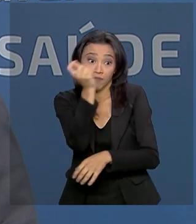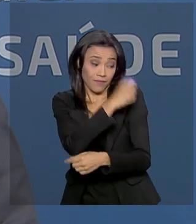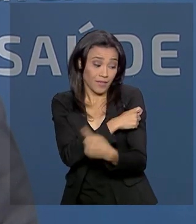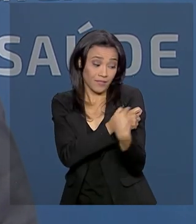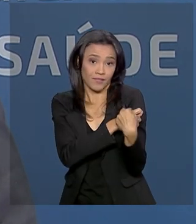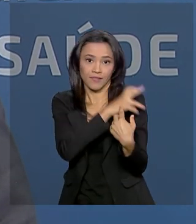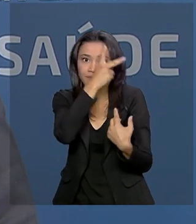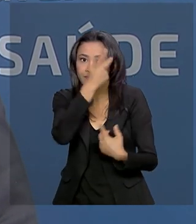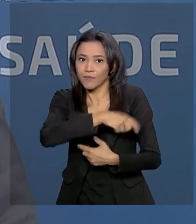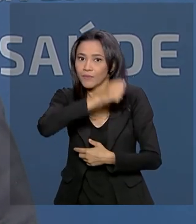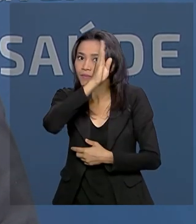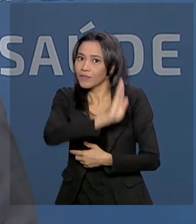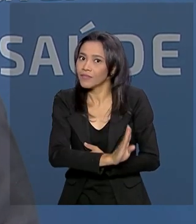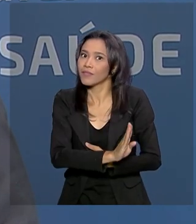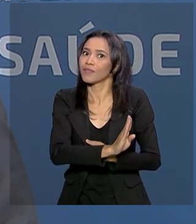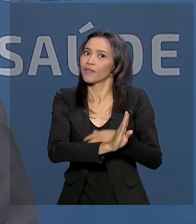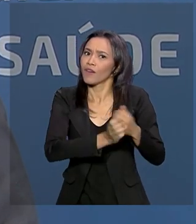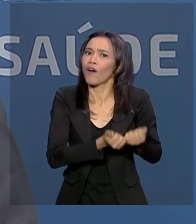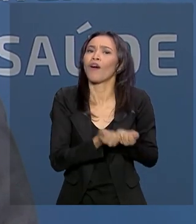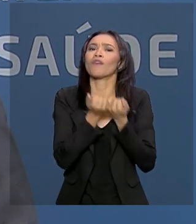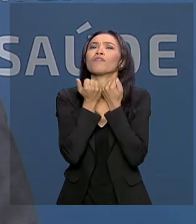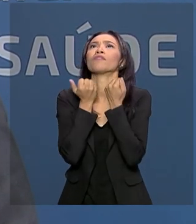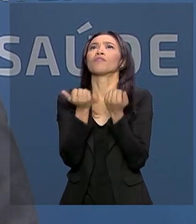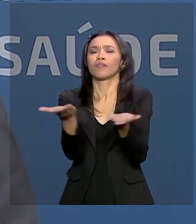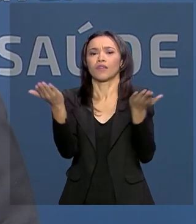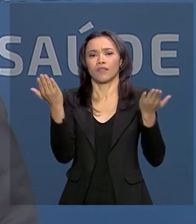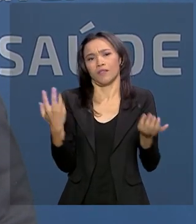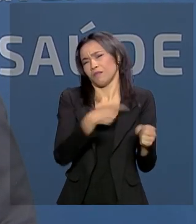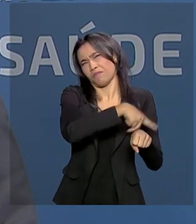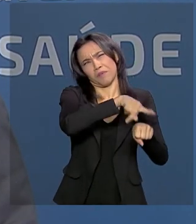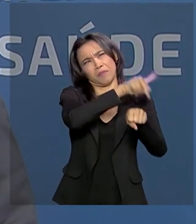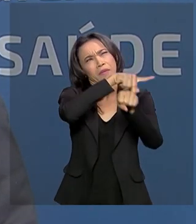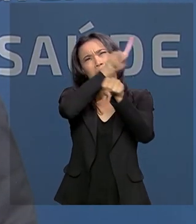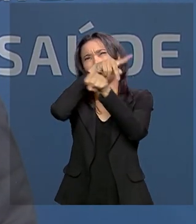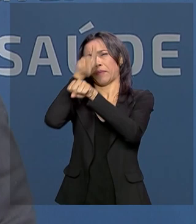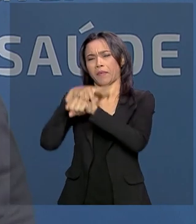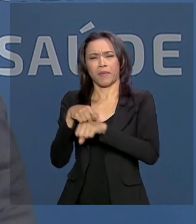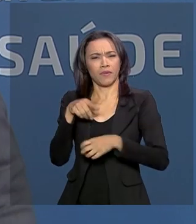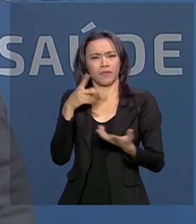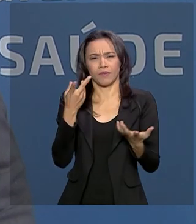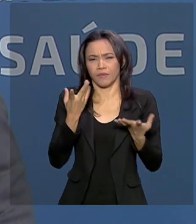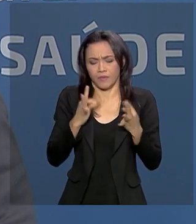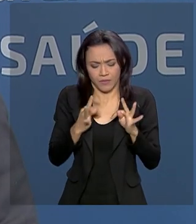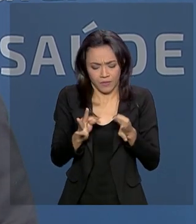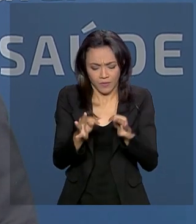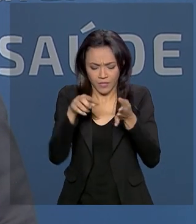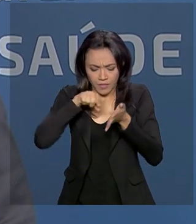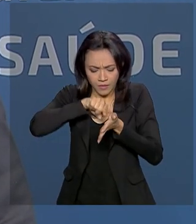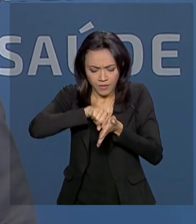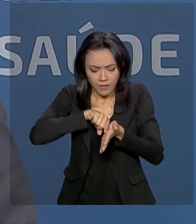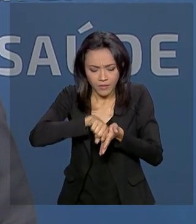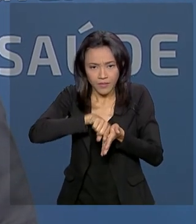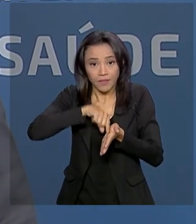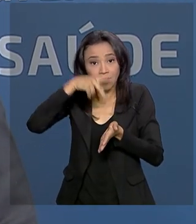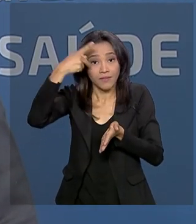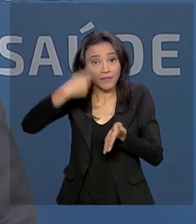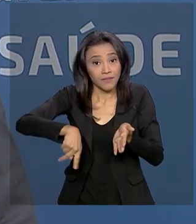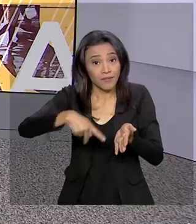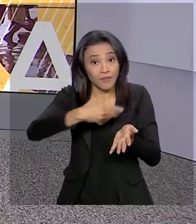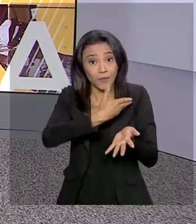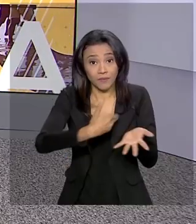ofertada para toda a comunidade internacional, com tecnologia e desenvolvimento público.